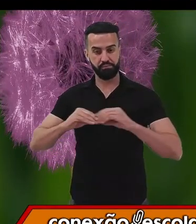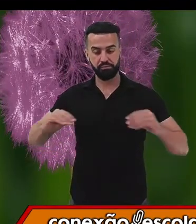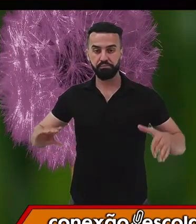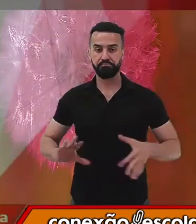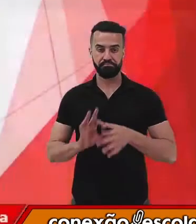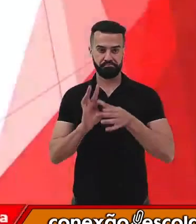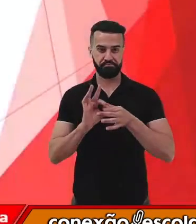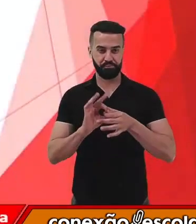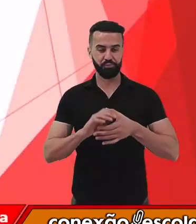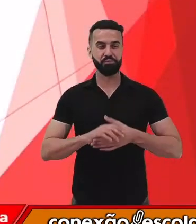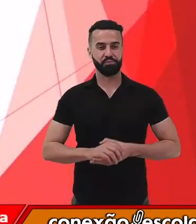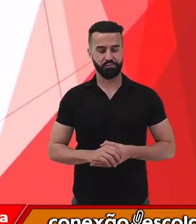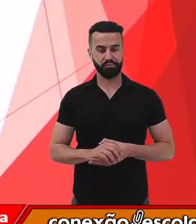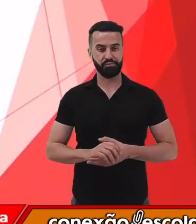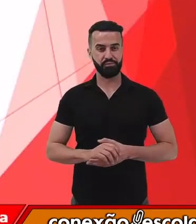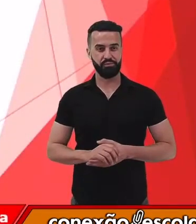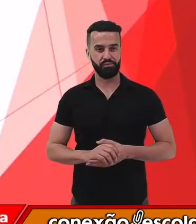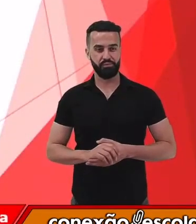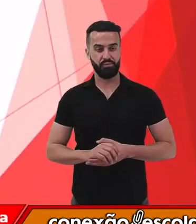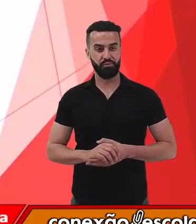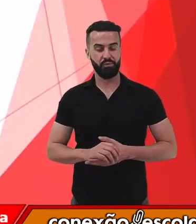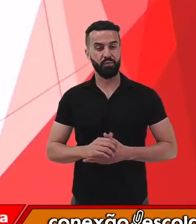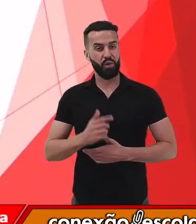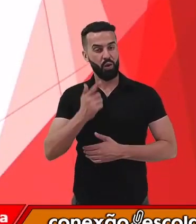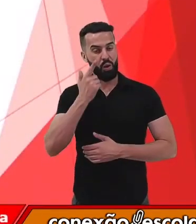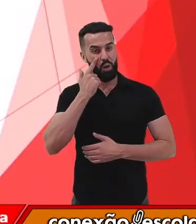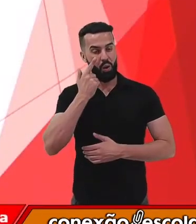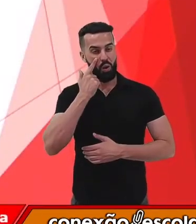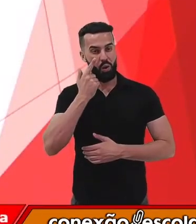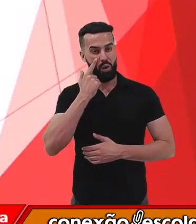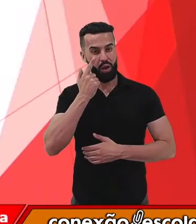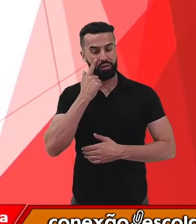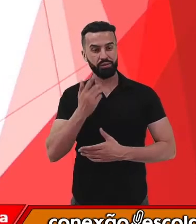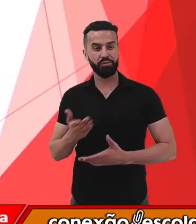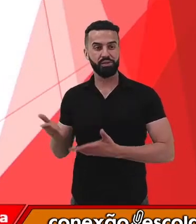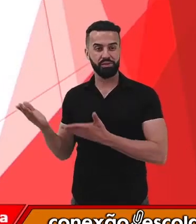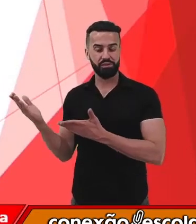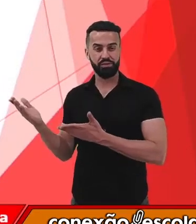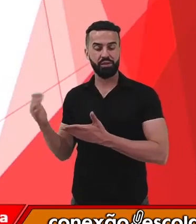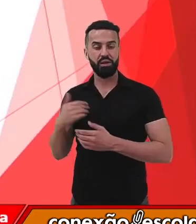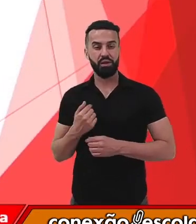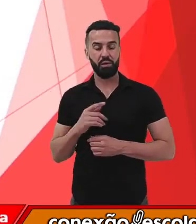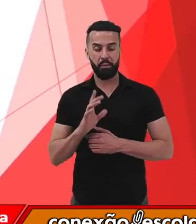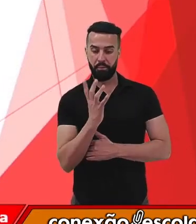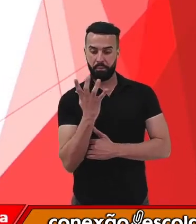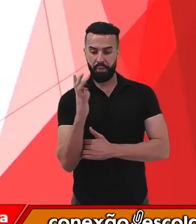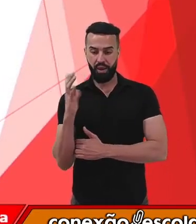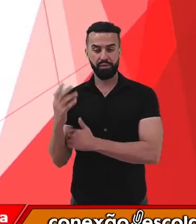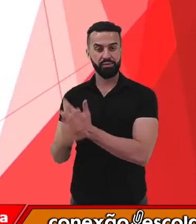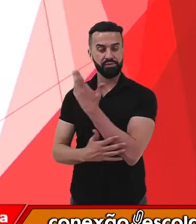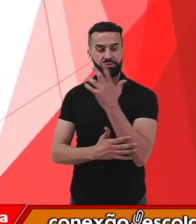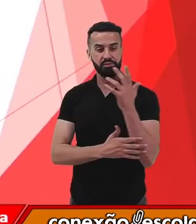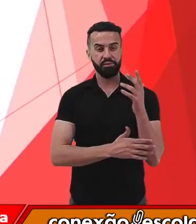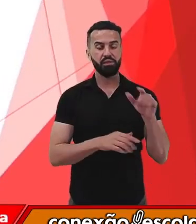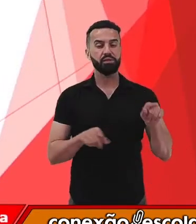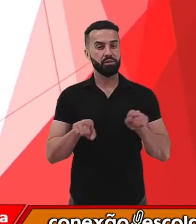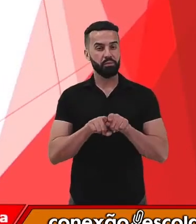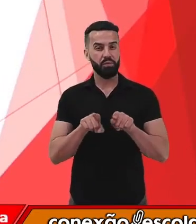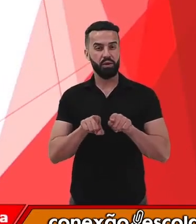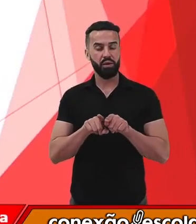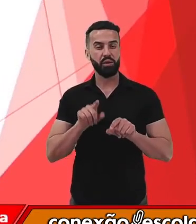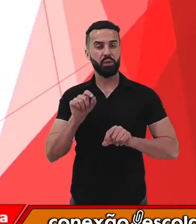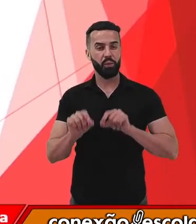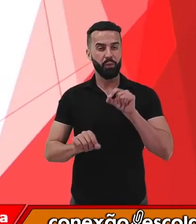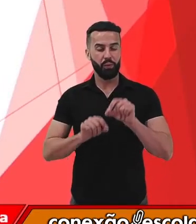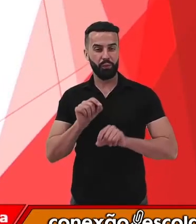sexuada é a reprodução sexuada encontrada nas plantas que formam frutos ao redor de semente,